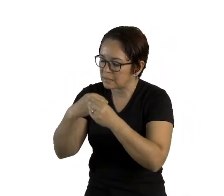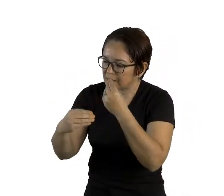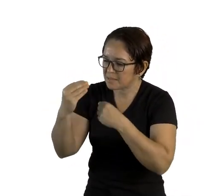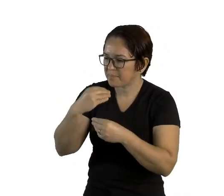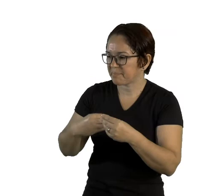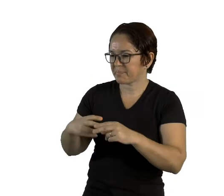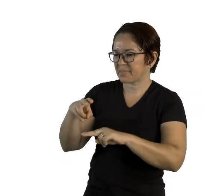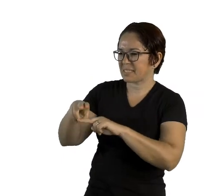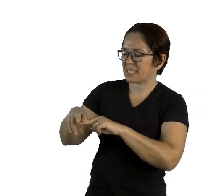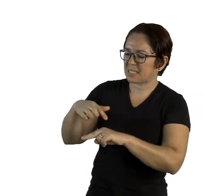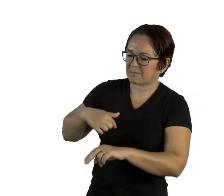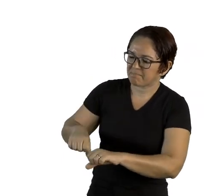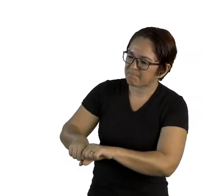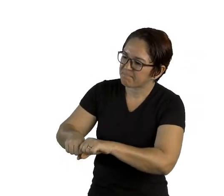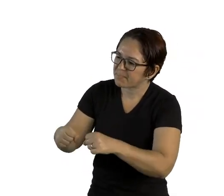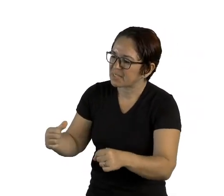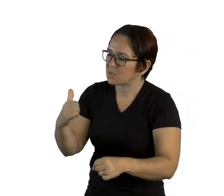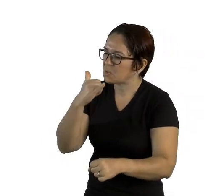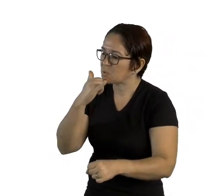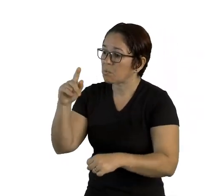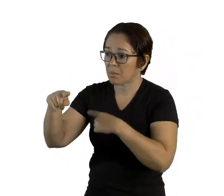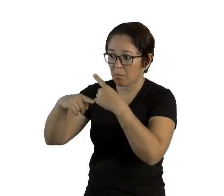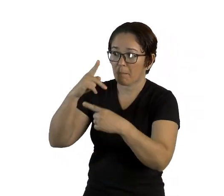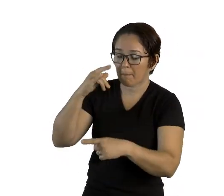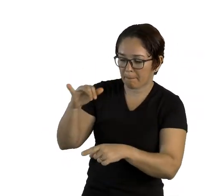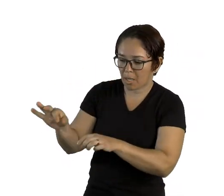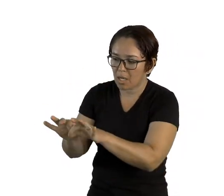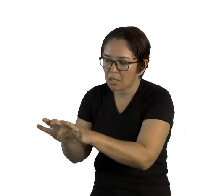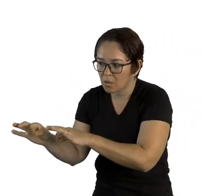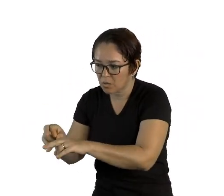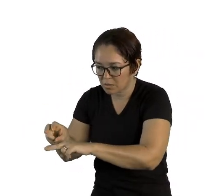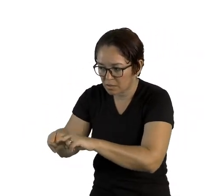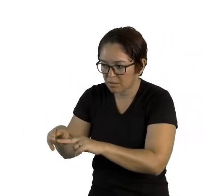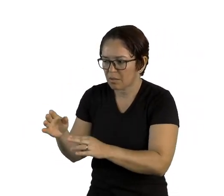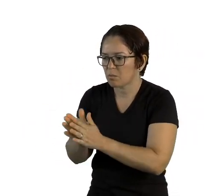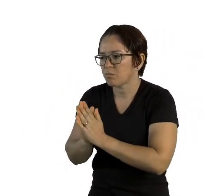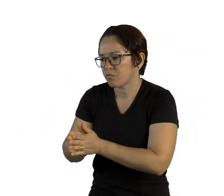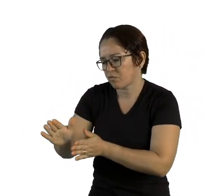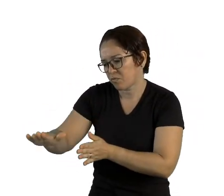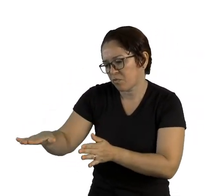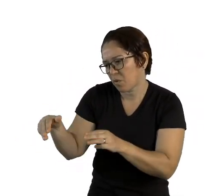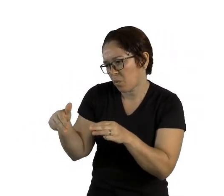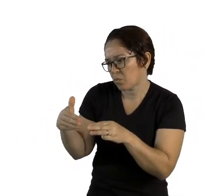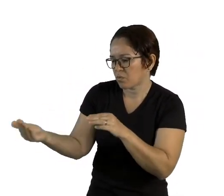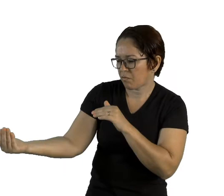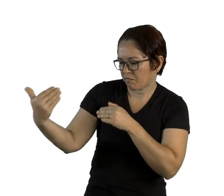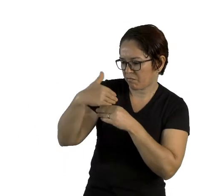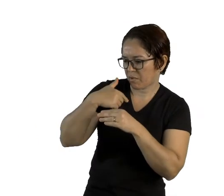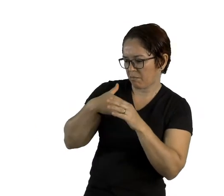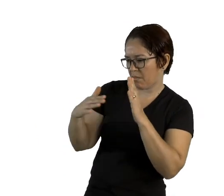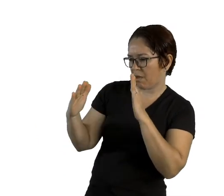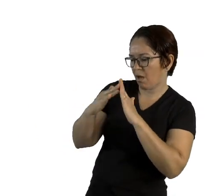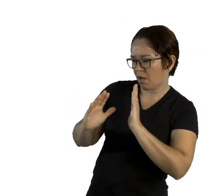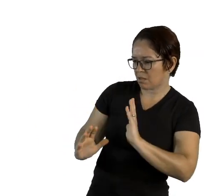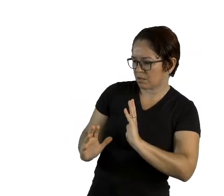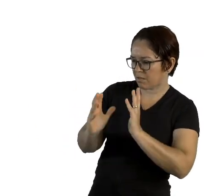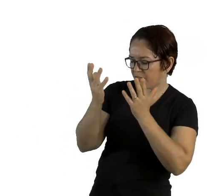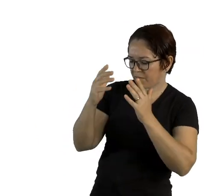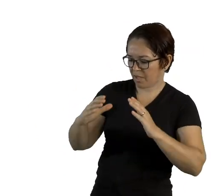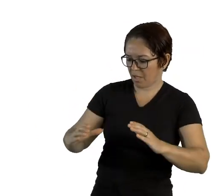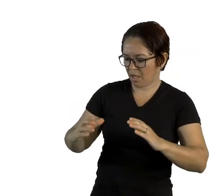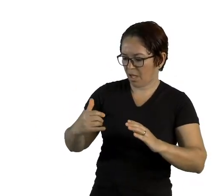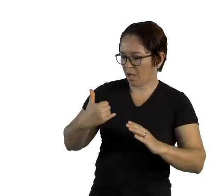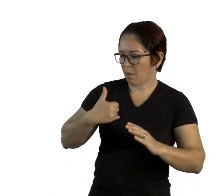Caixinhos Dourados. Ah, quero muito convidar o ursinho para o meu aniversário. Vai ter um bolo com oito